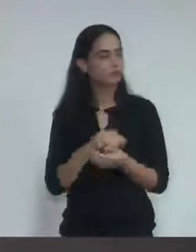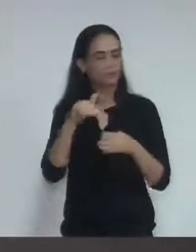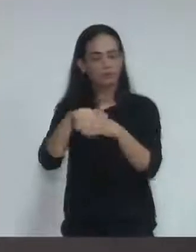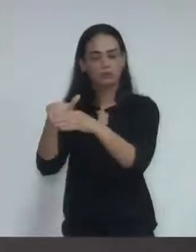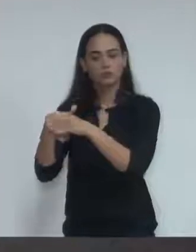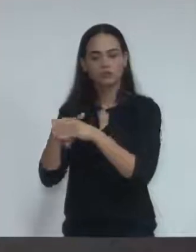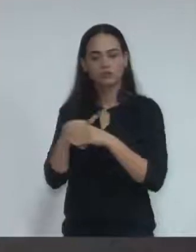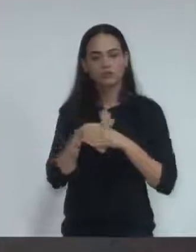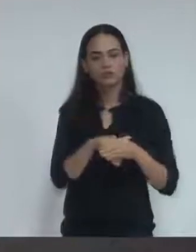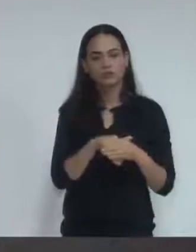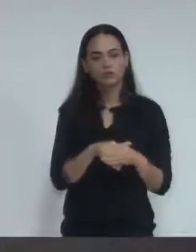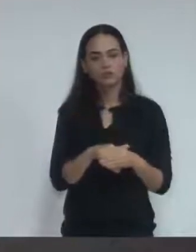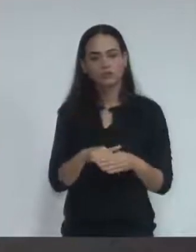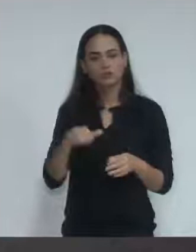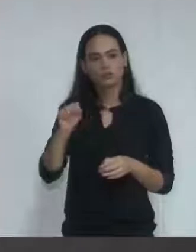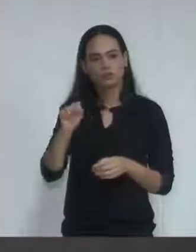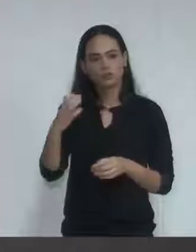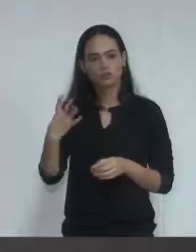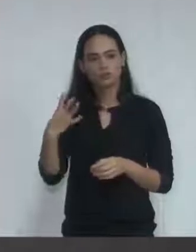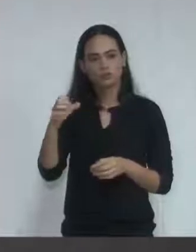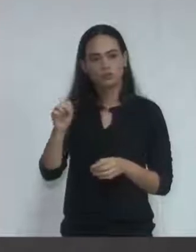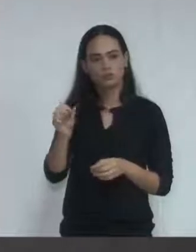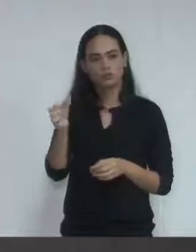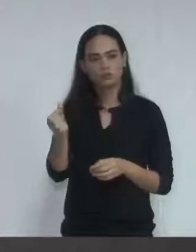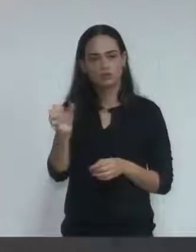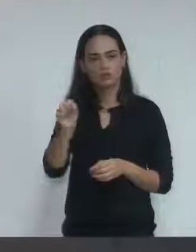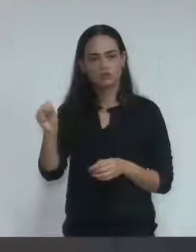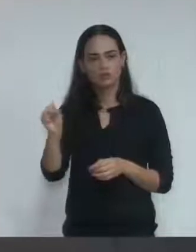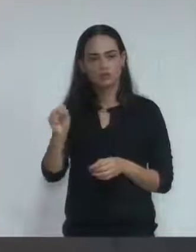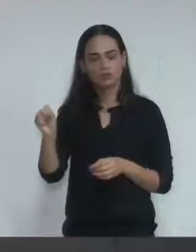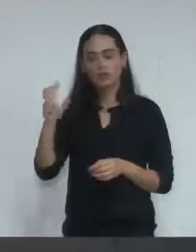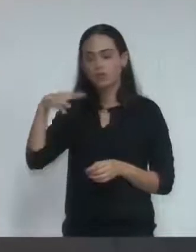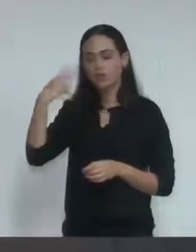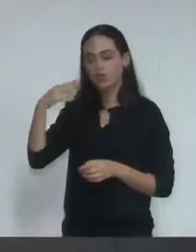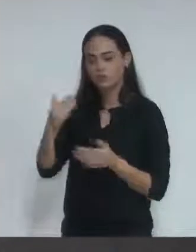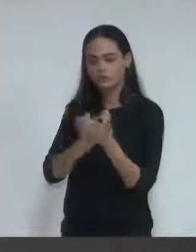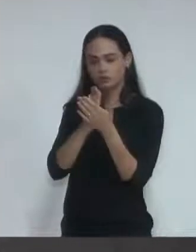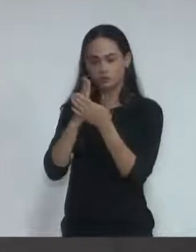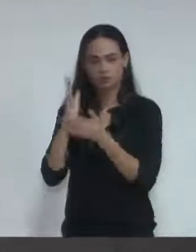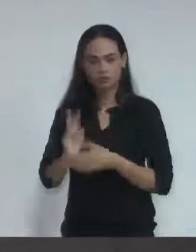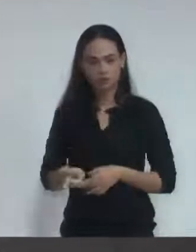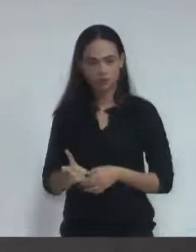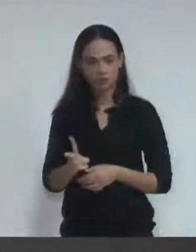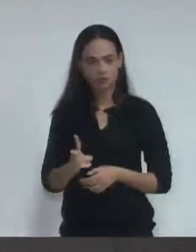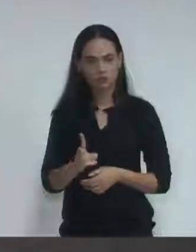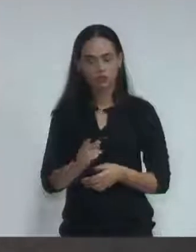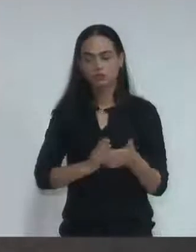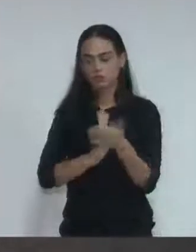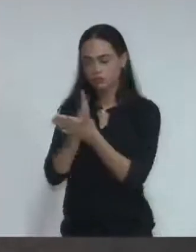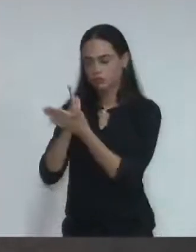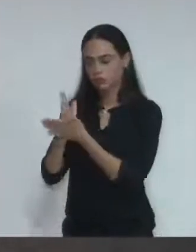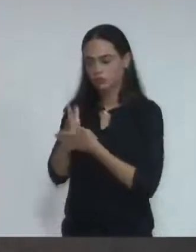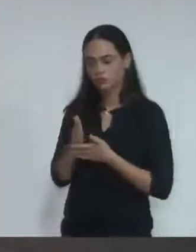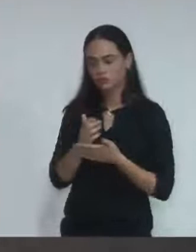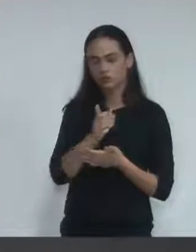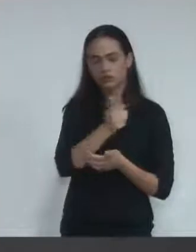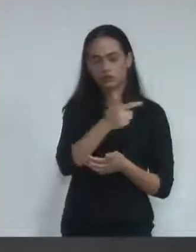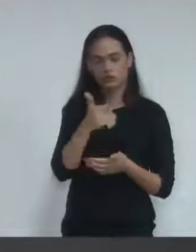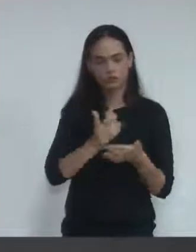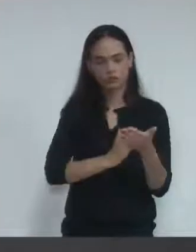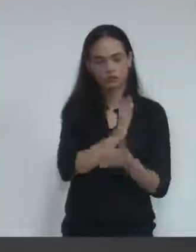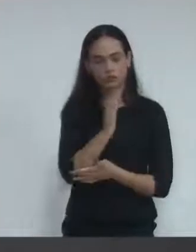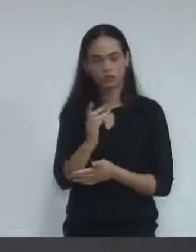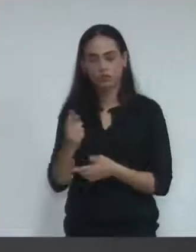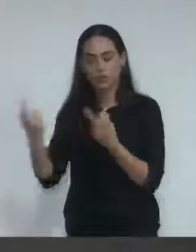86, 87 e 88. Os vereadores que aprovam, permaneçam como se encontram. Aprovado por 12 votos favoráveis,